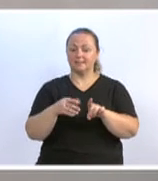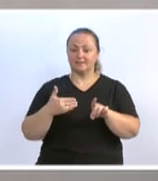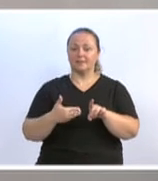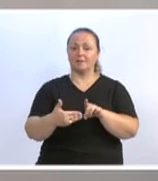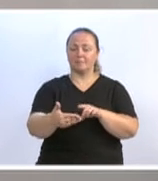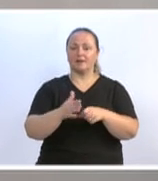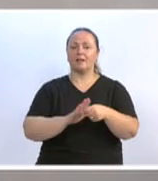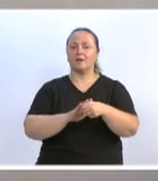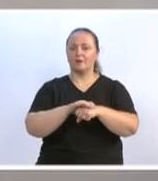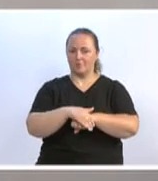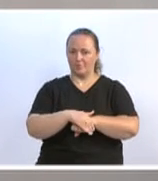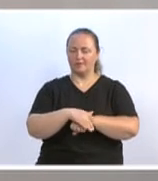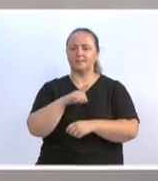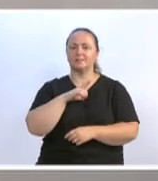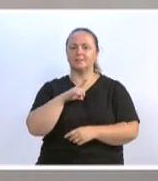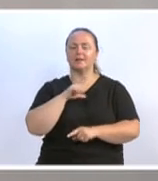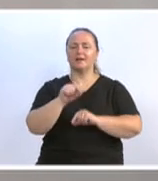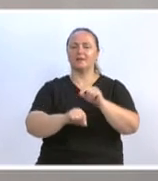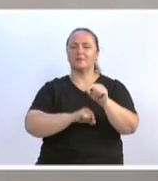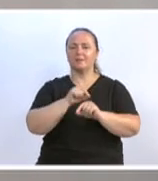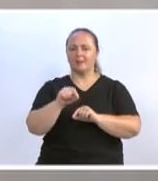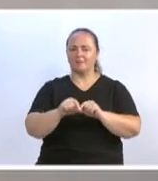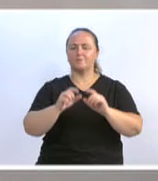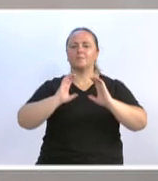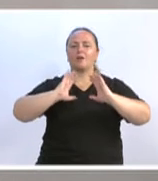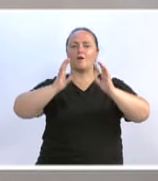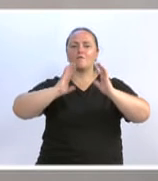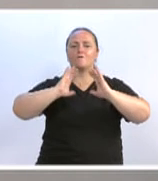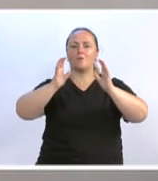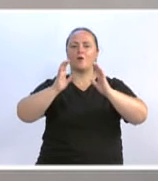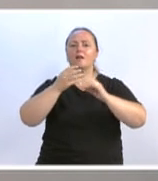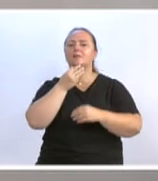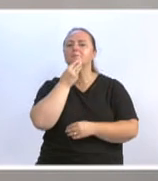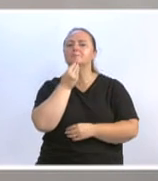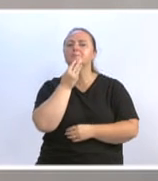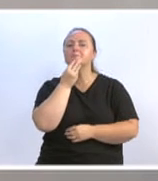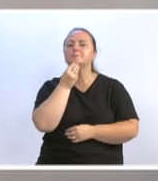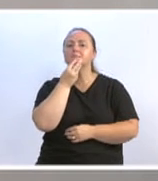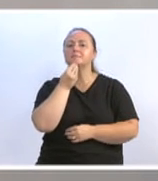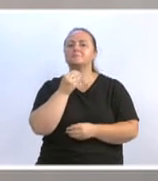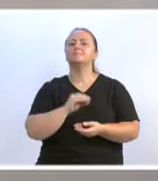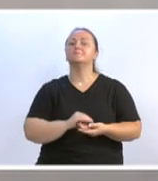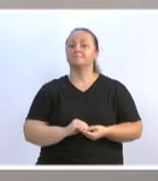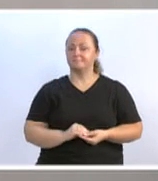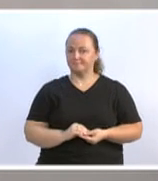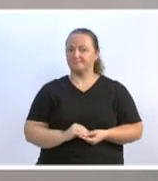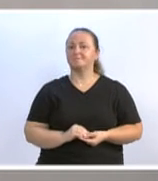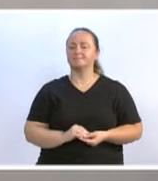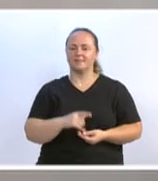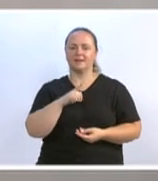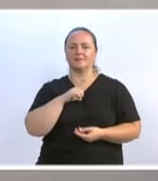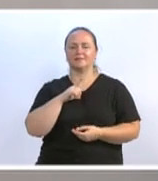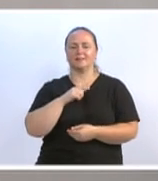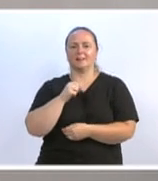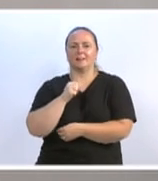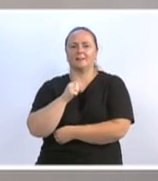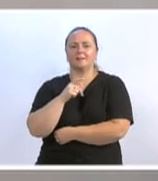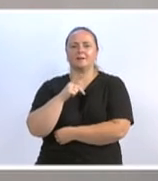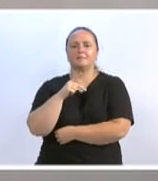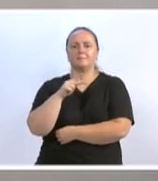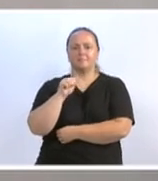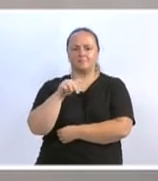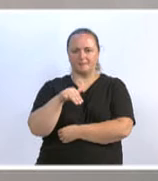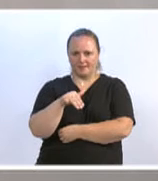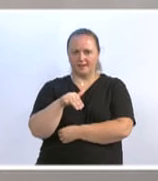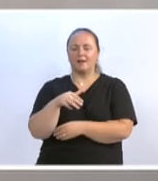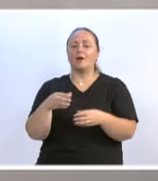a partida de vôleibol masculino da nossa APAM FMD, e a